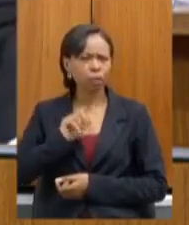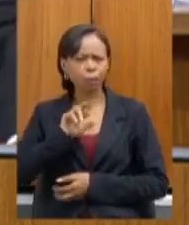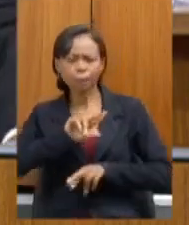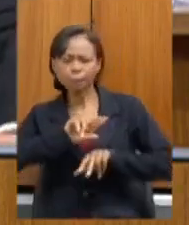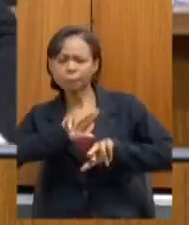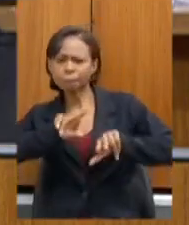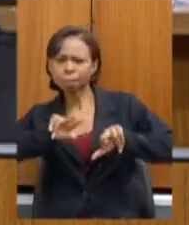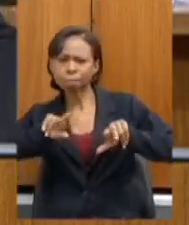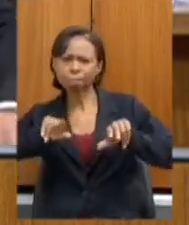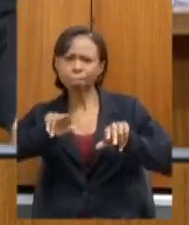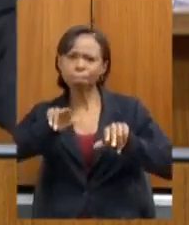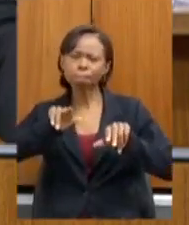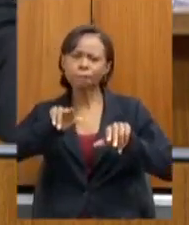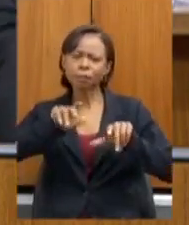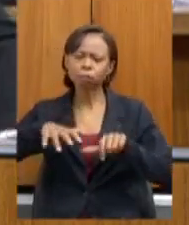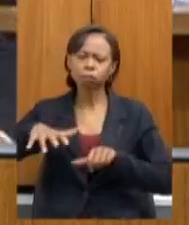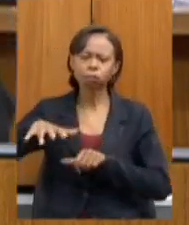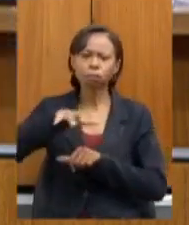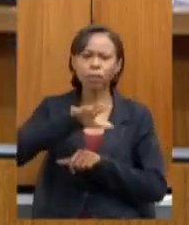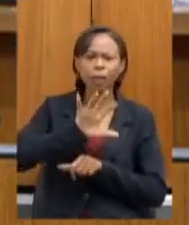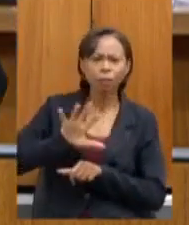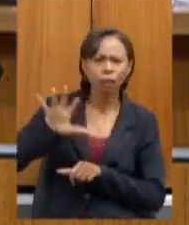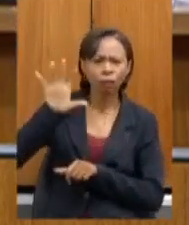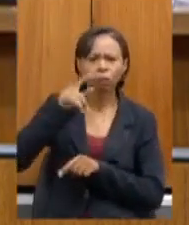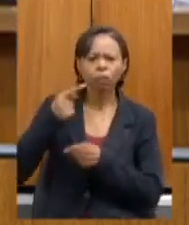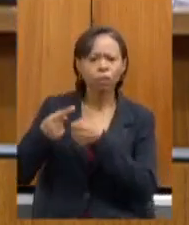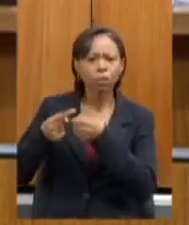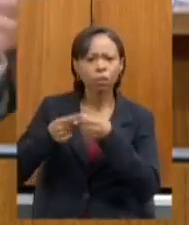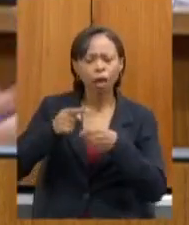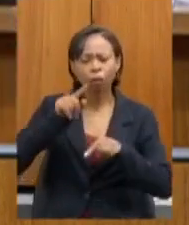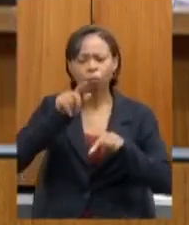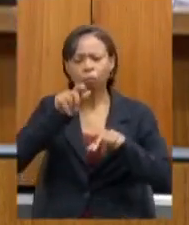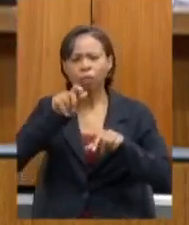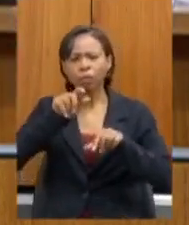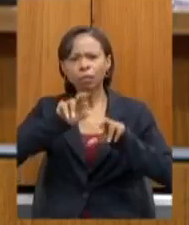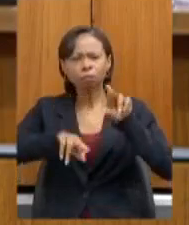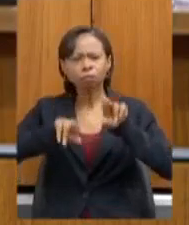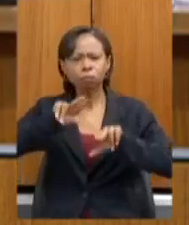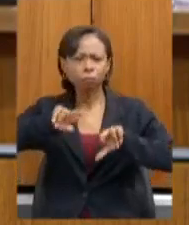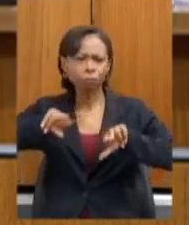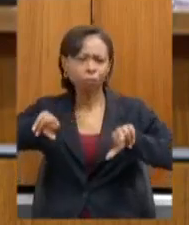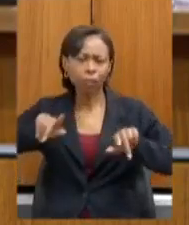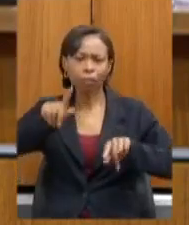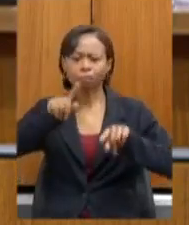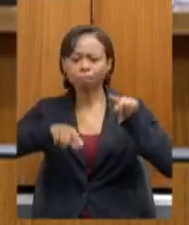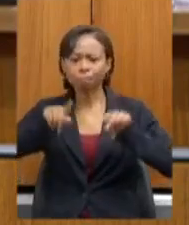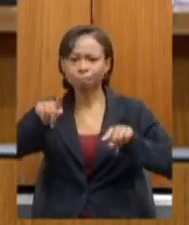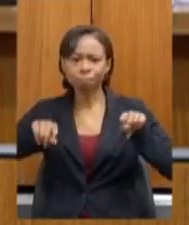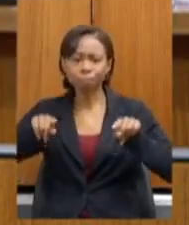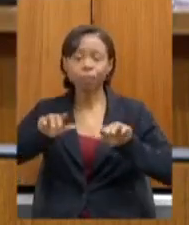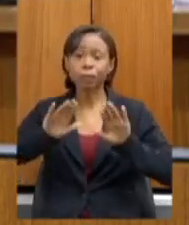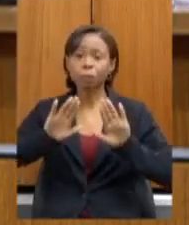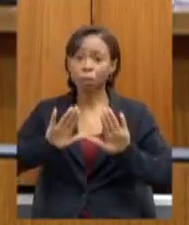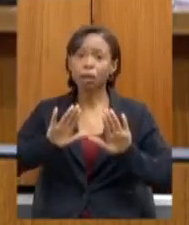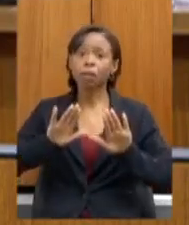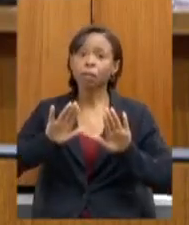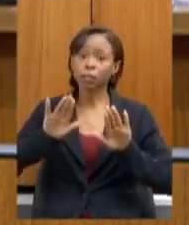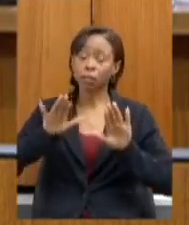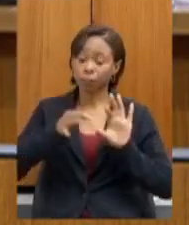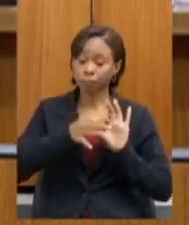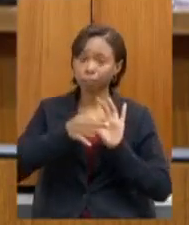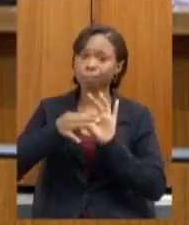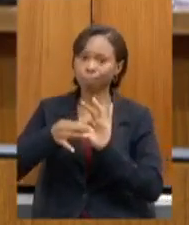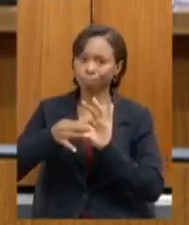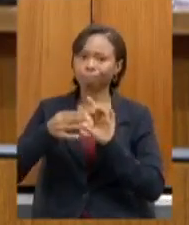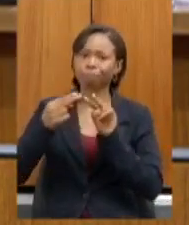regiões cidades enfim com tudo que tem ligação com a educação remota mas